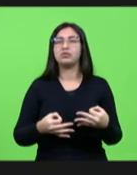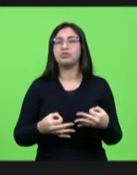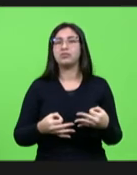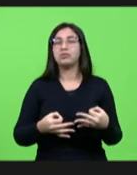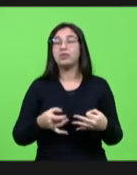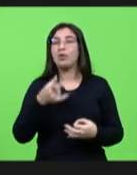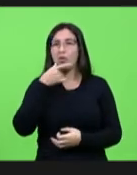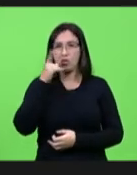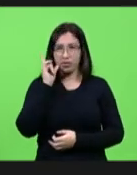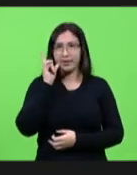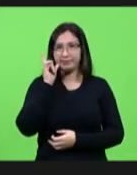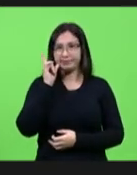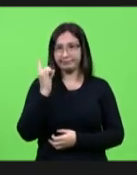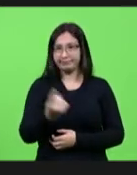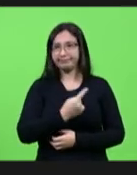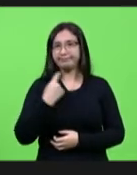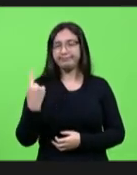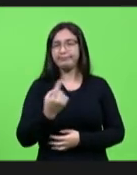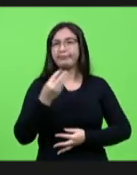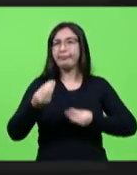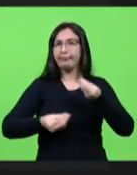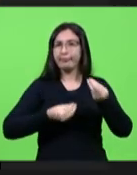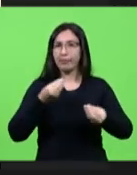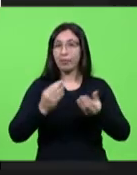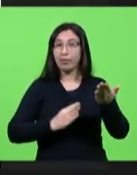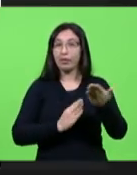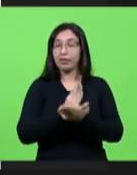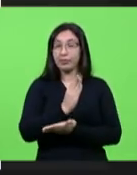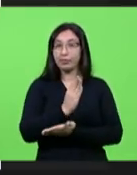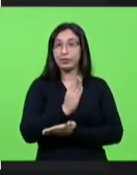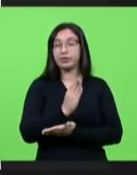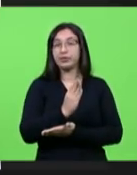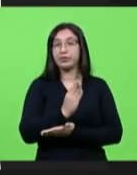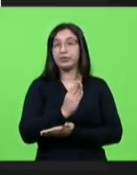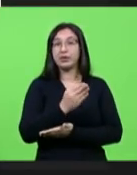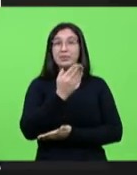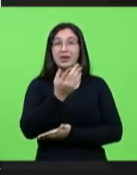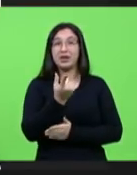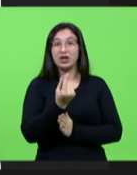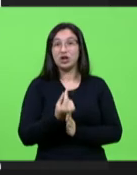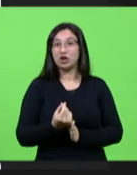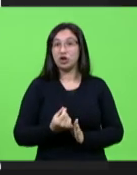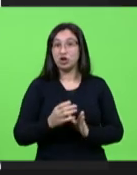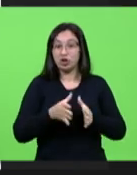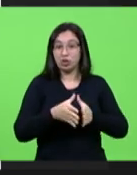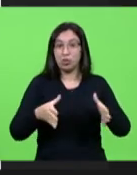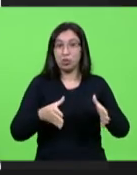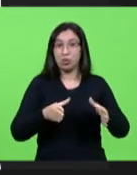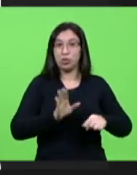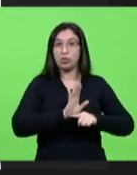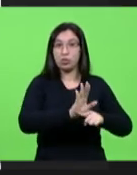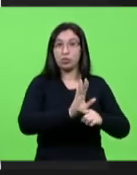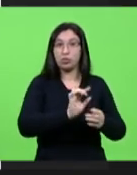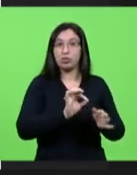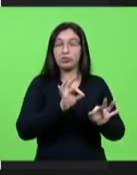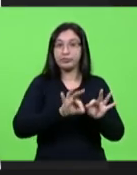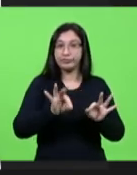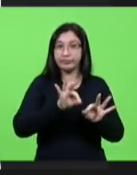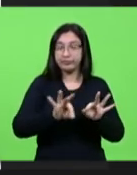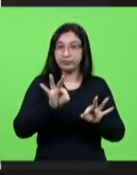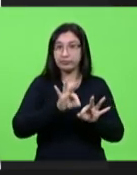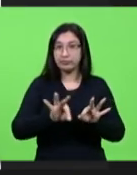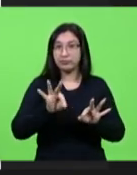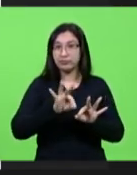ontem nós que aprovamos aquele dinheiro todo para as entidades aí se a gente for falar